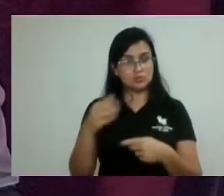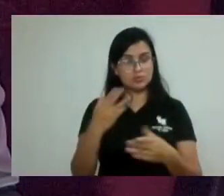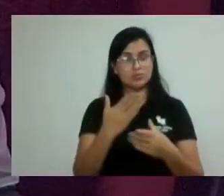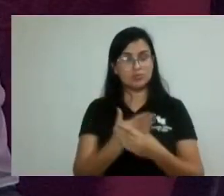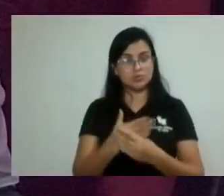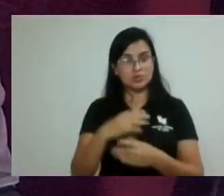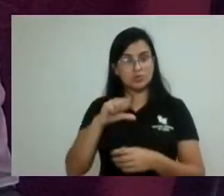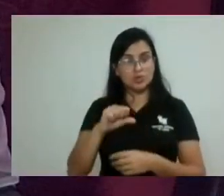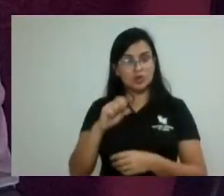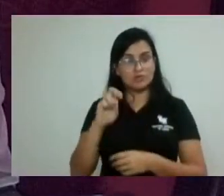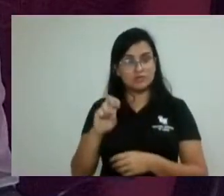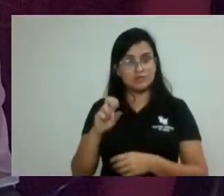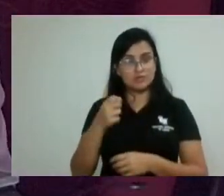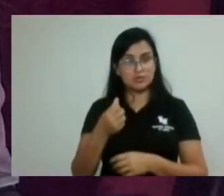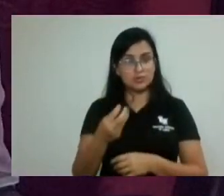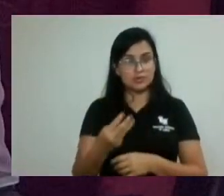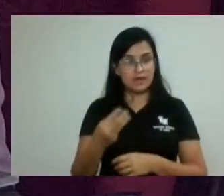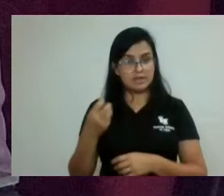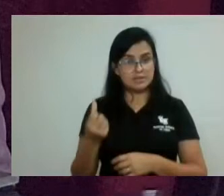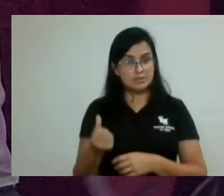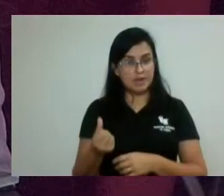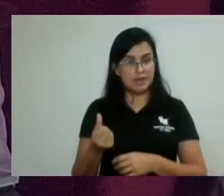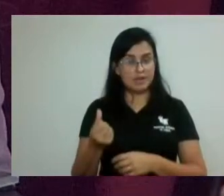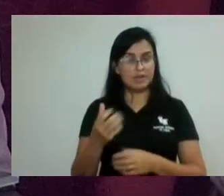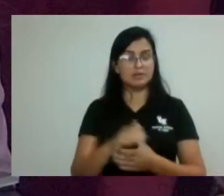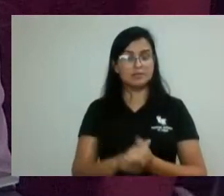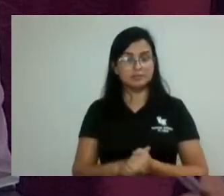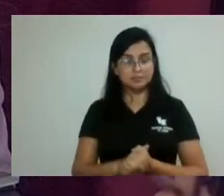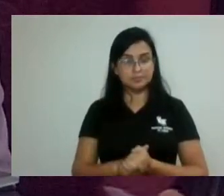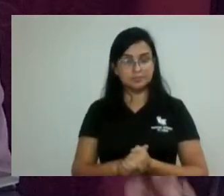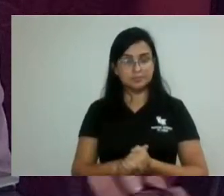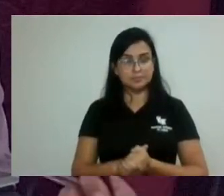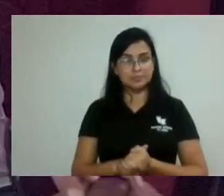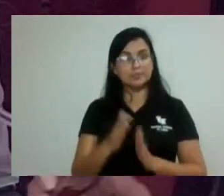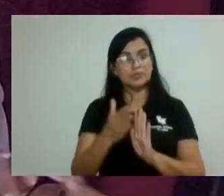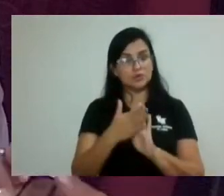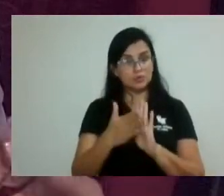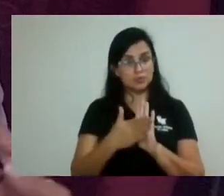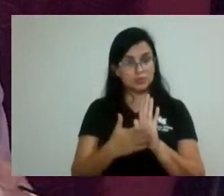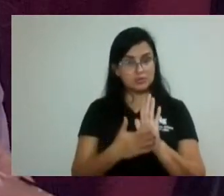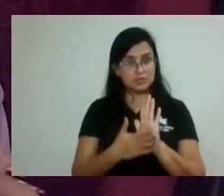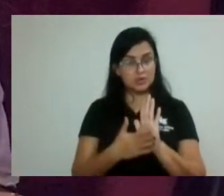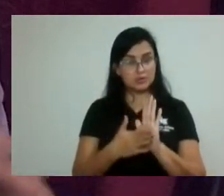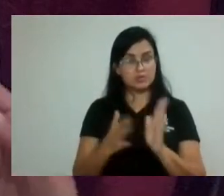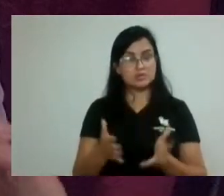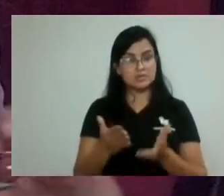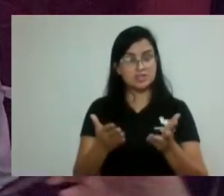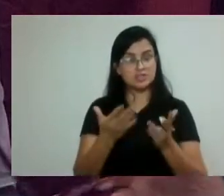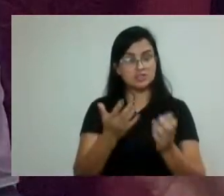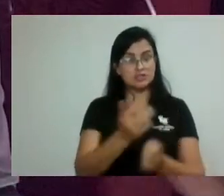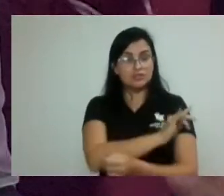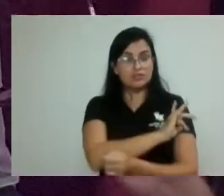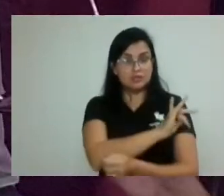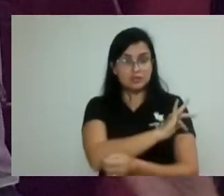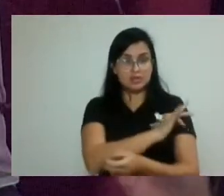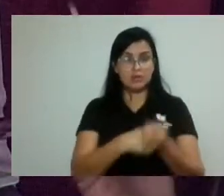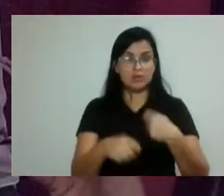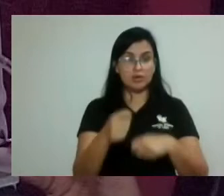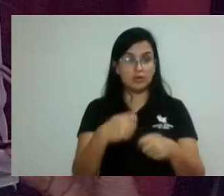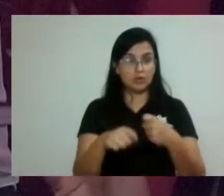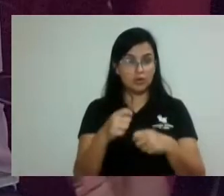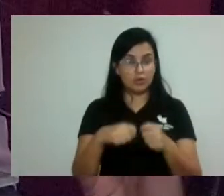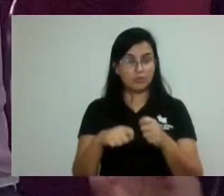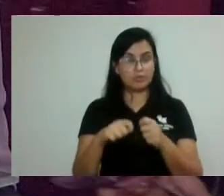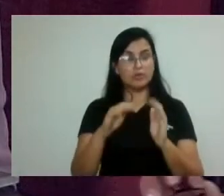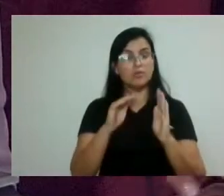-2022, que dispõe sobre a concessão de incentivos fiscais e econômicos para beneficiar a Arda-Cress como